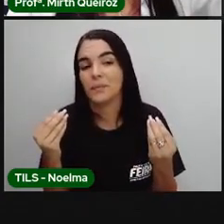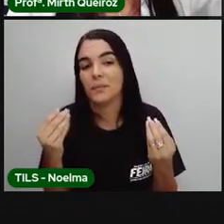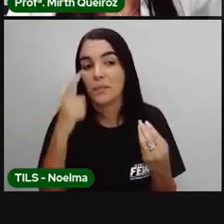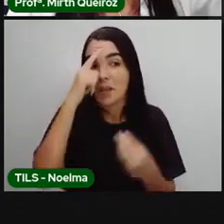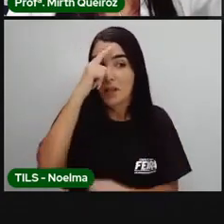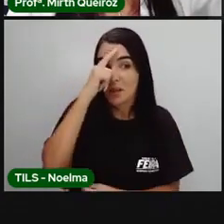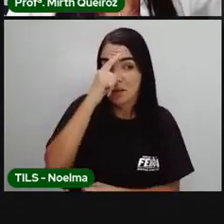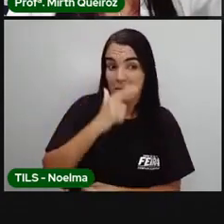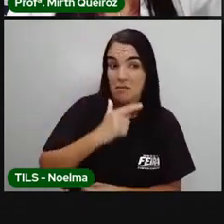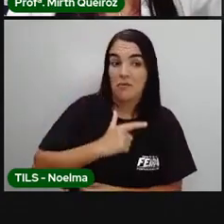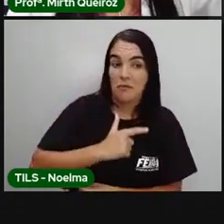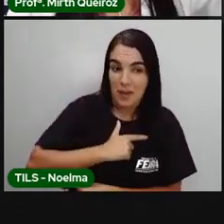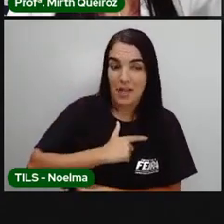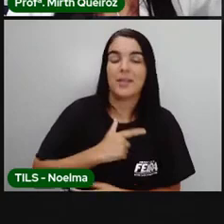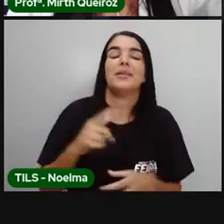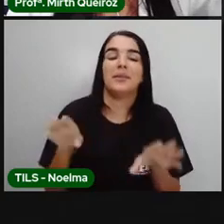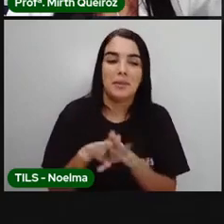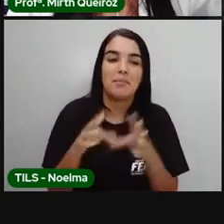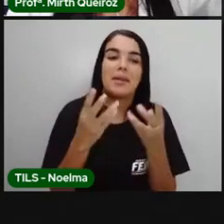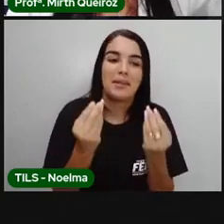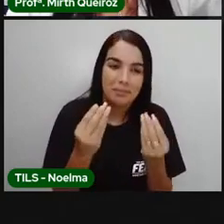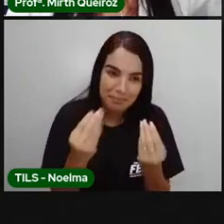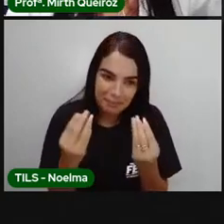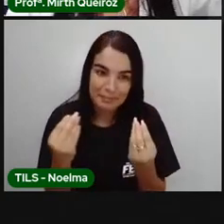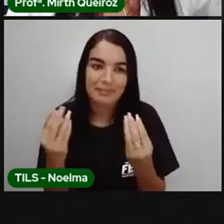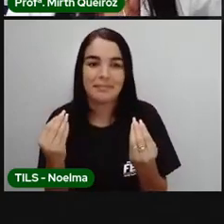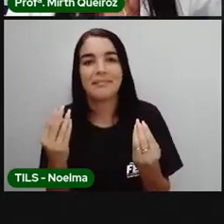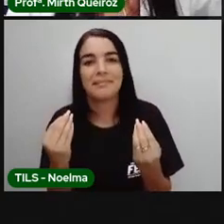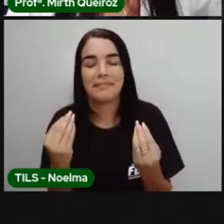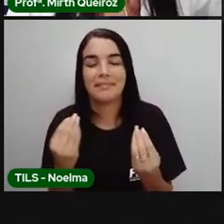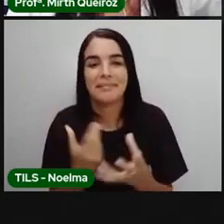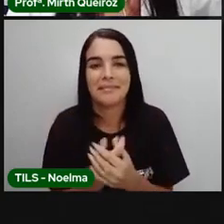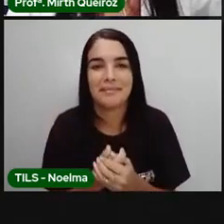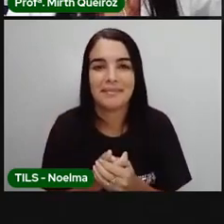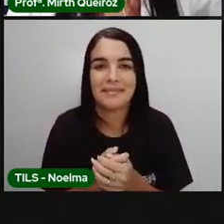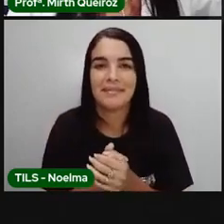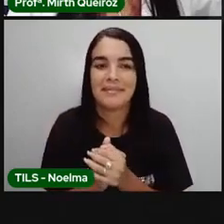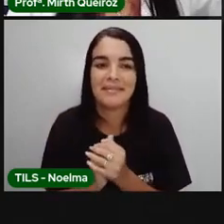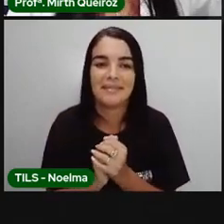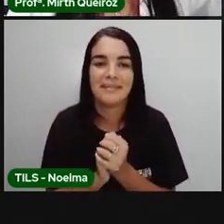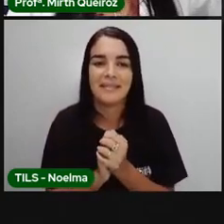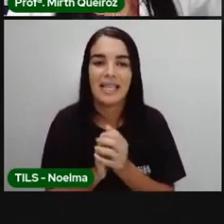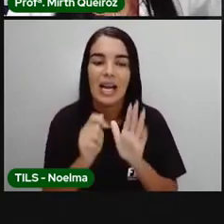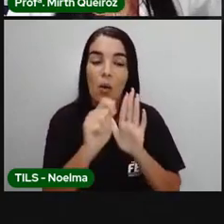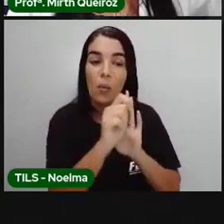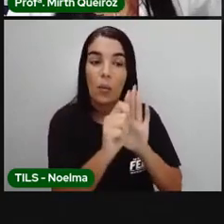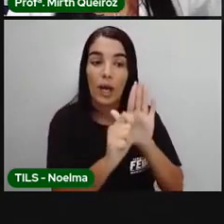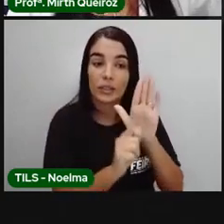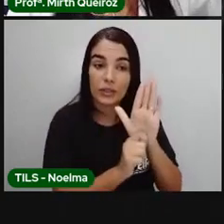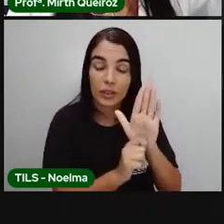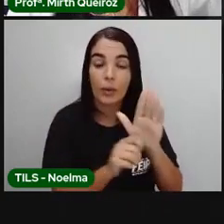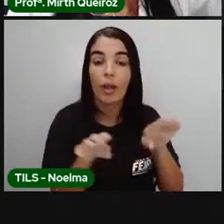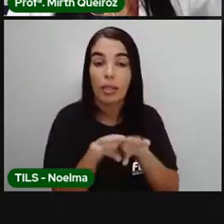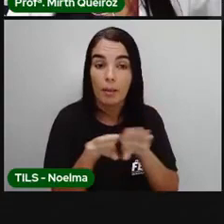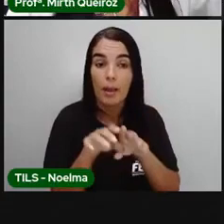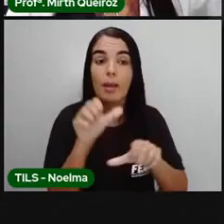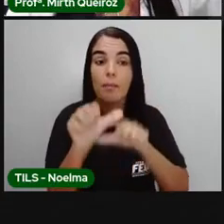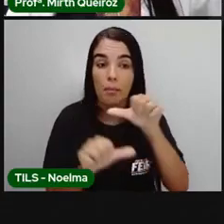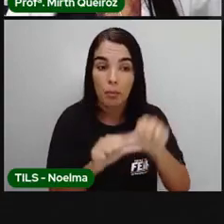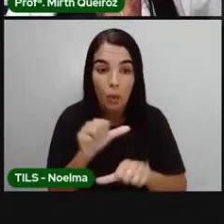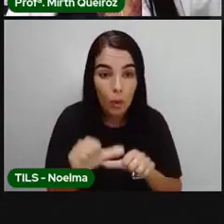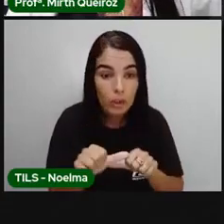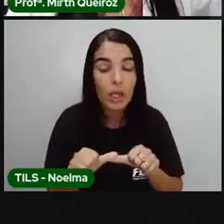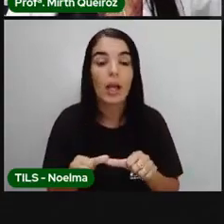substantivo dinossaurinhos? Se mudou dinossaurinhos, o ó que é o artigo também muda. E o adjetivo também vai mudar.